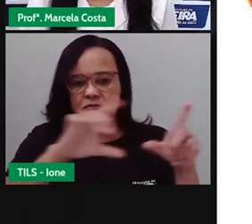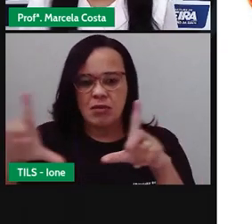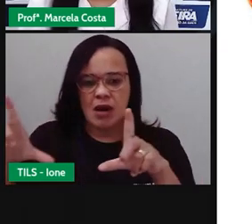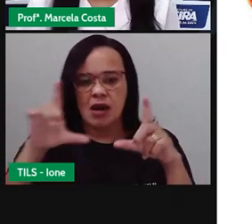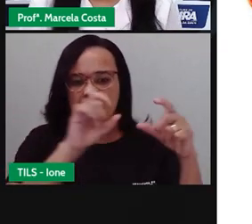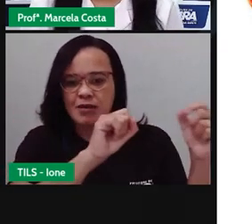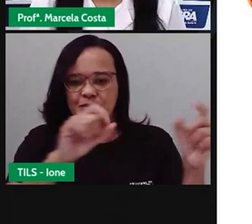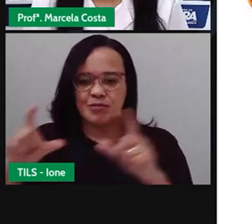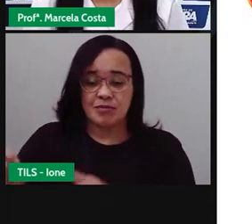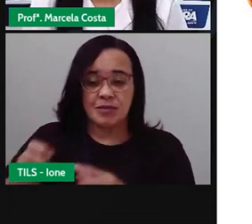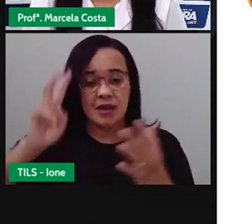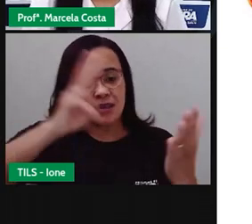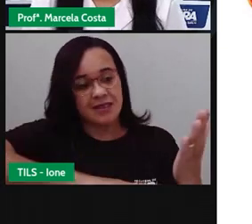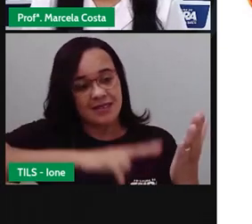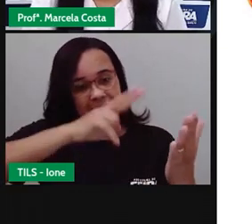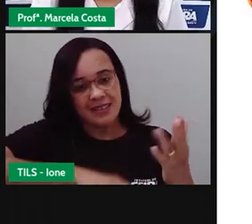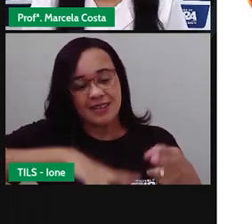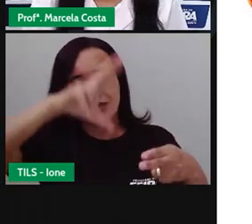literatura de cordel.